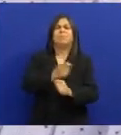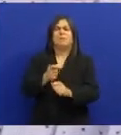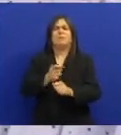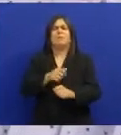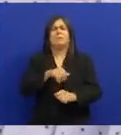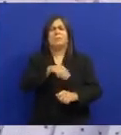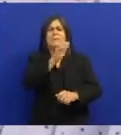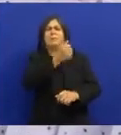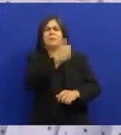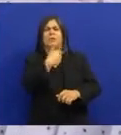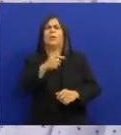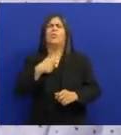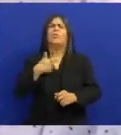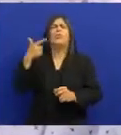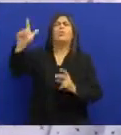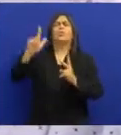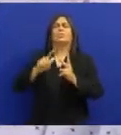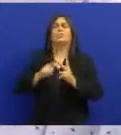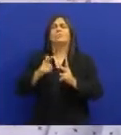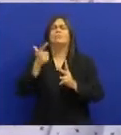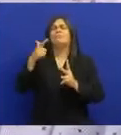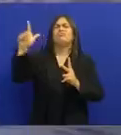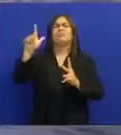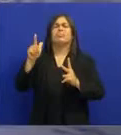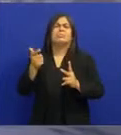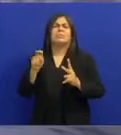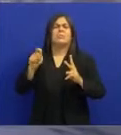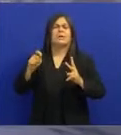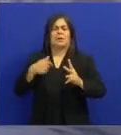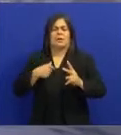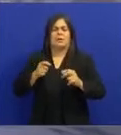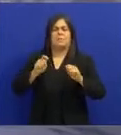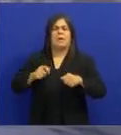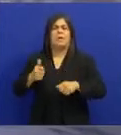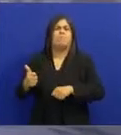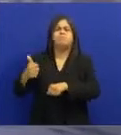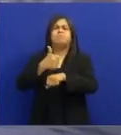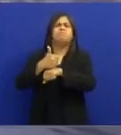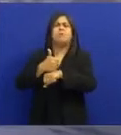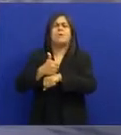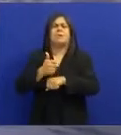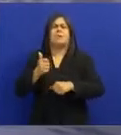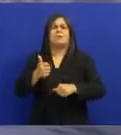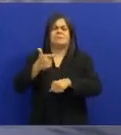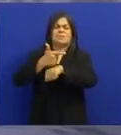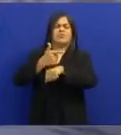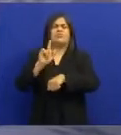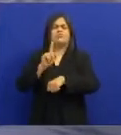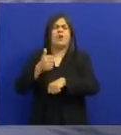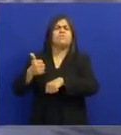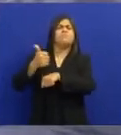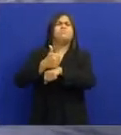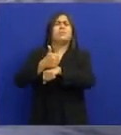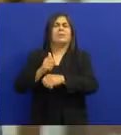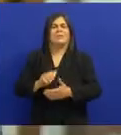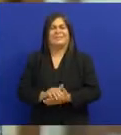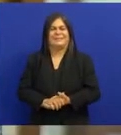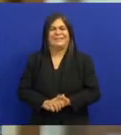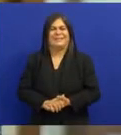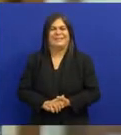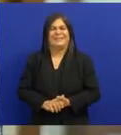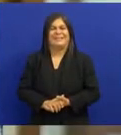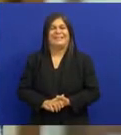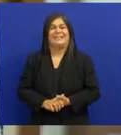tem bateristas Que são melhores do que eu Eu vou para um instrumento Que possa ser o primeiro Sem segundo Ele dizia até isso